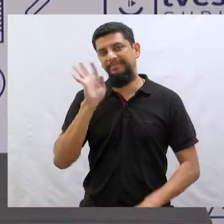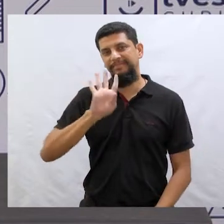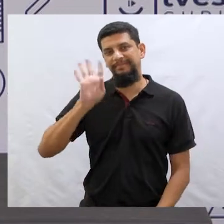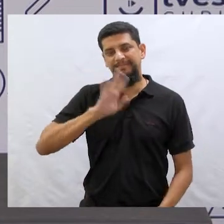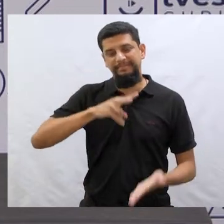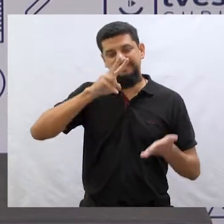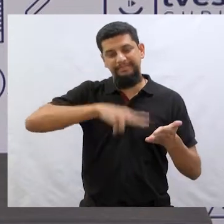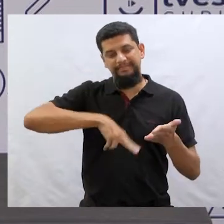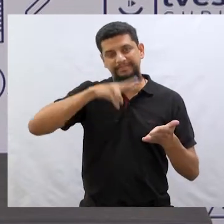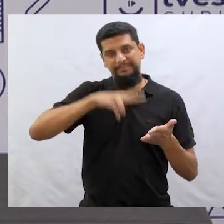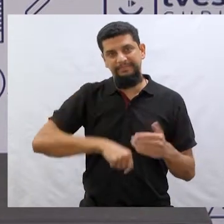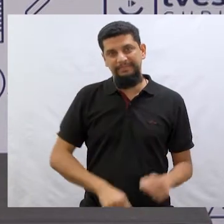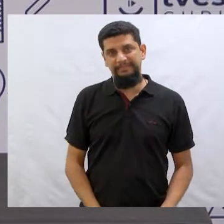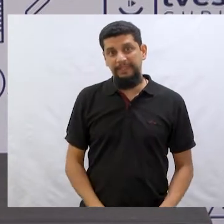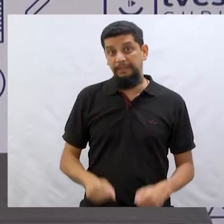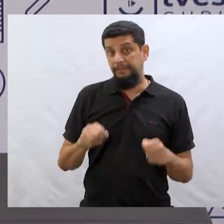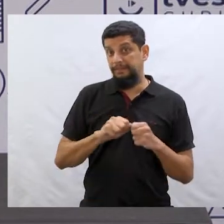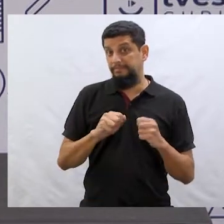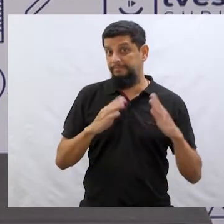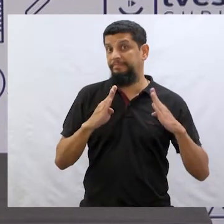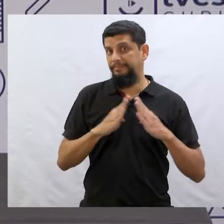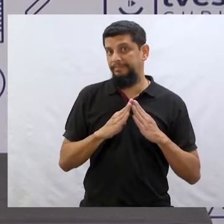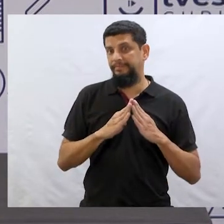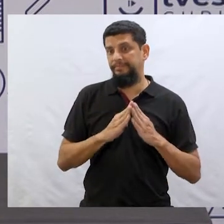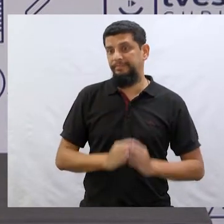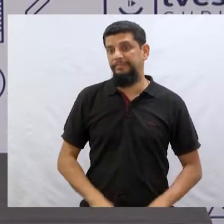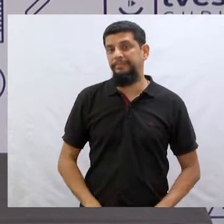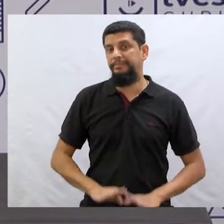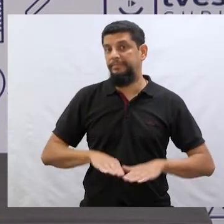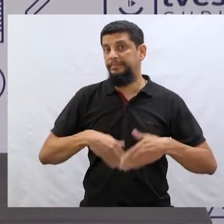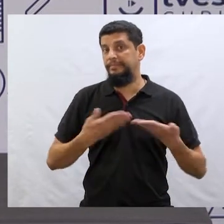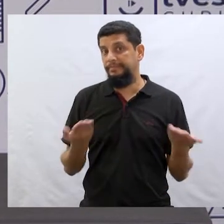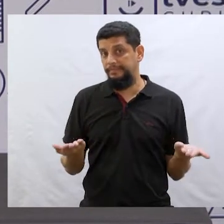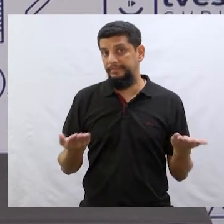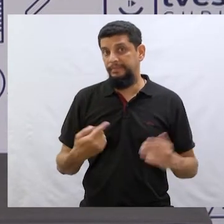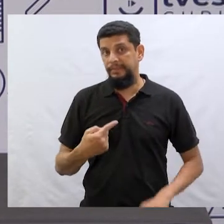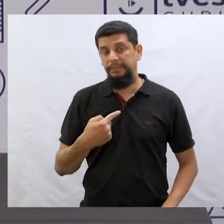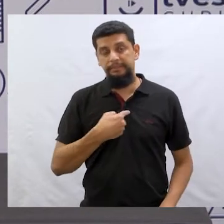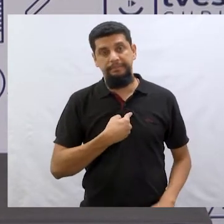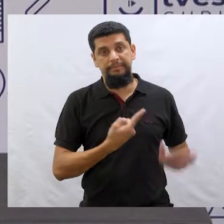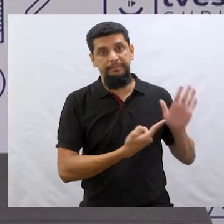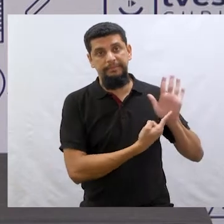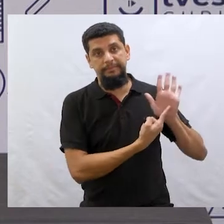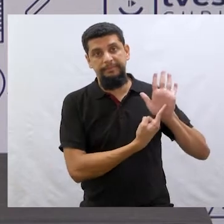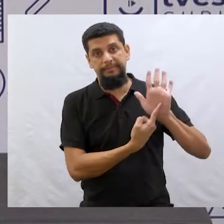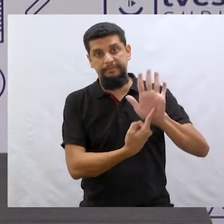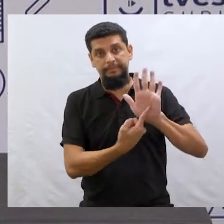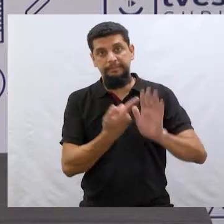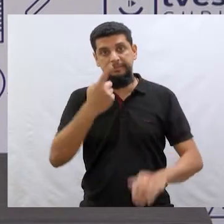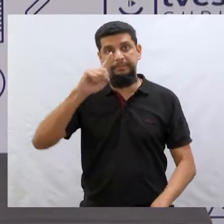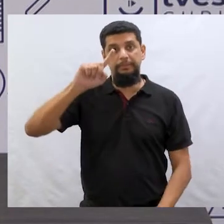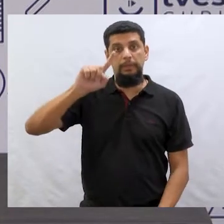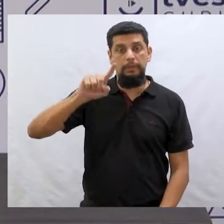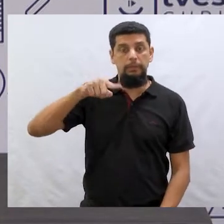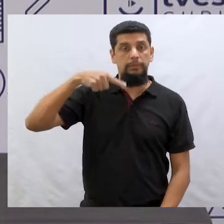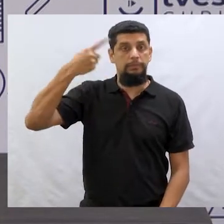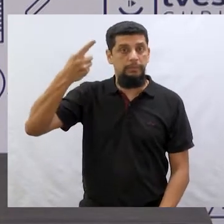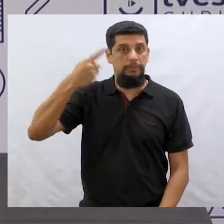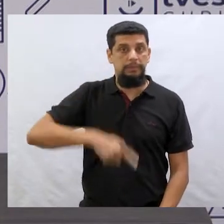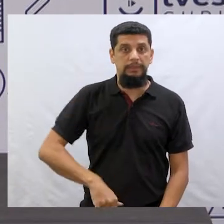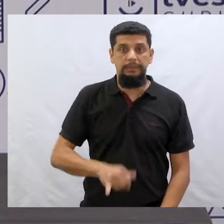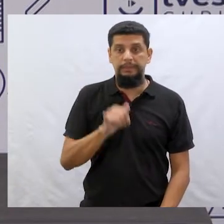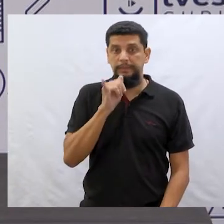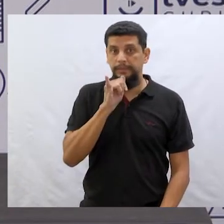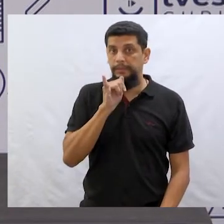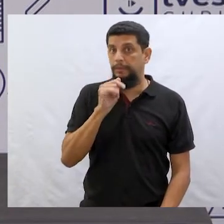essa leitura feita em casa. Bom, vou mostrar para você um outro exemplo agora, de